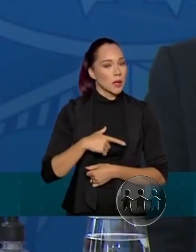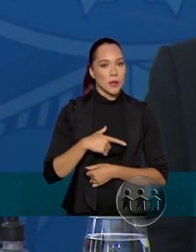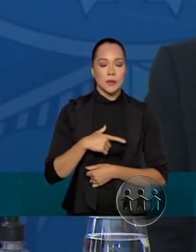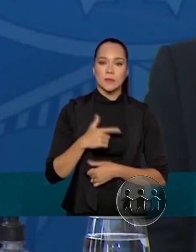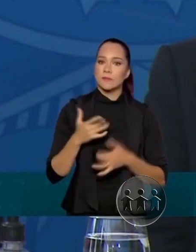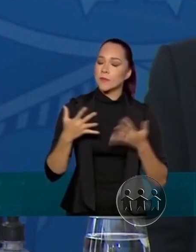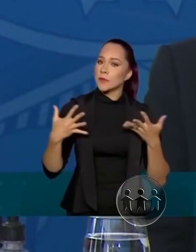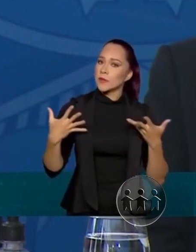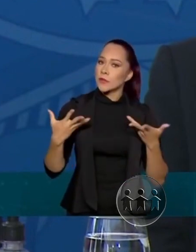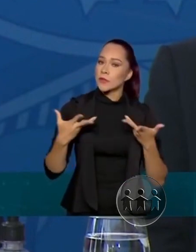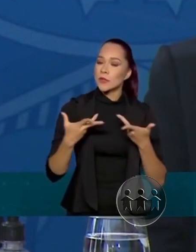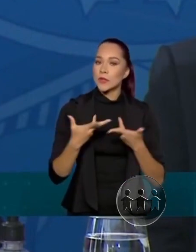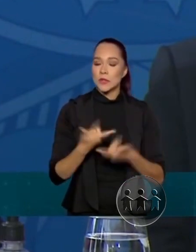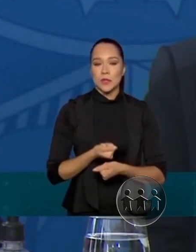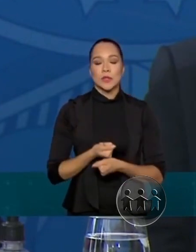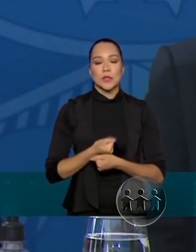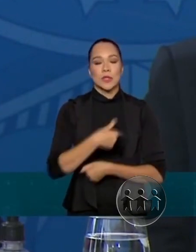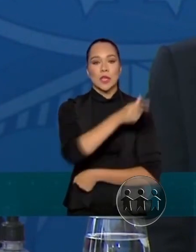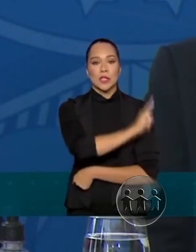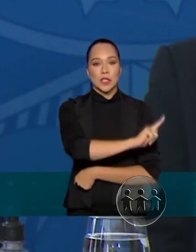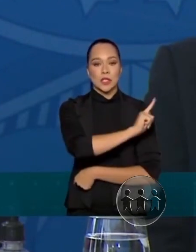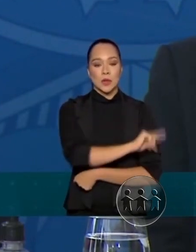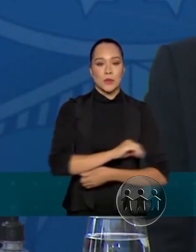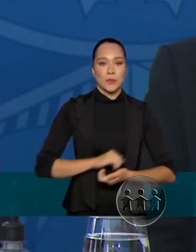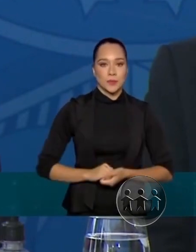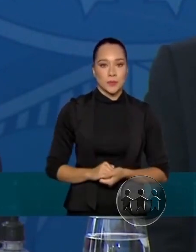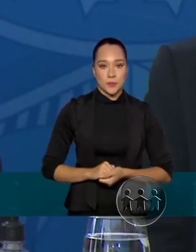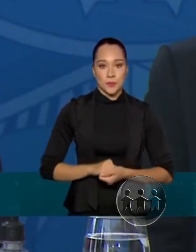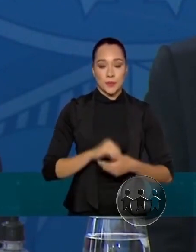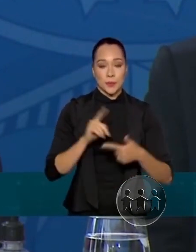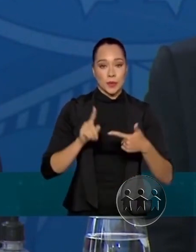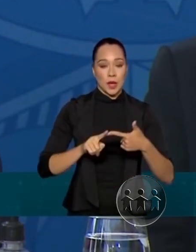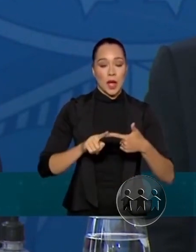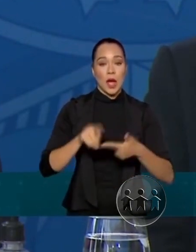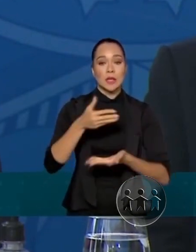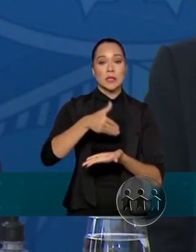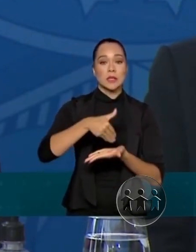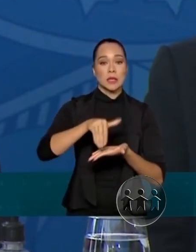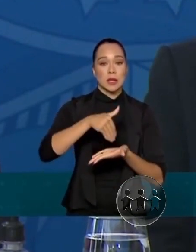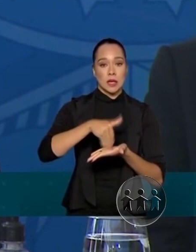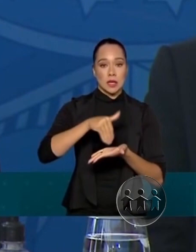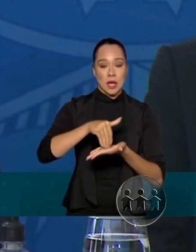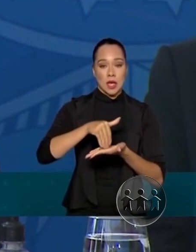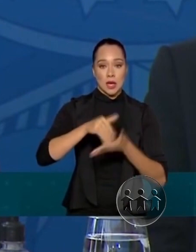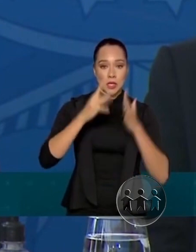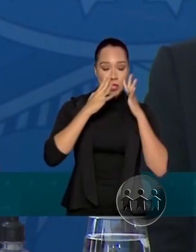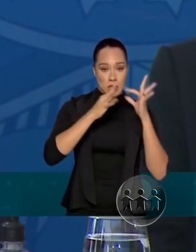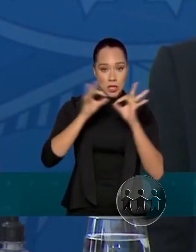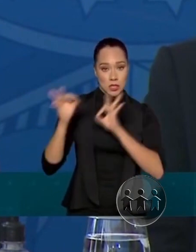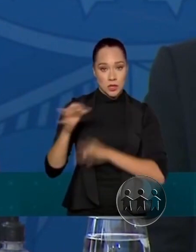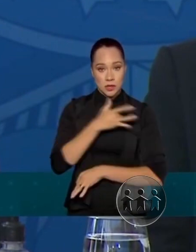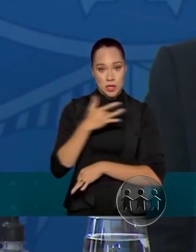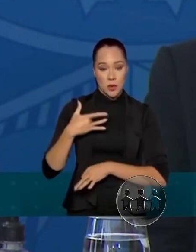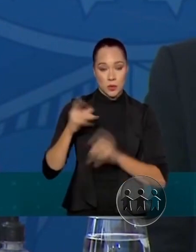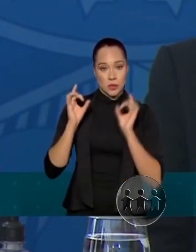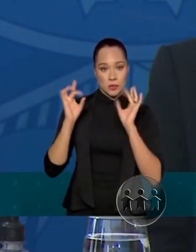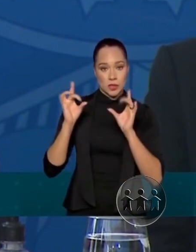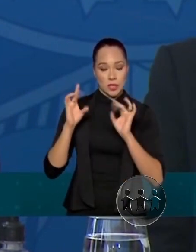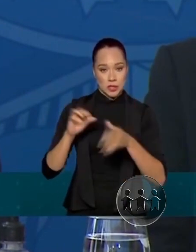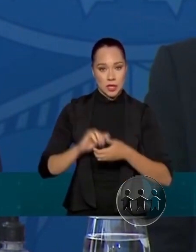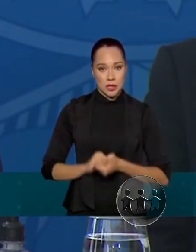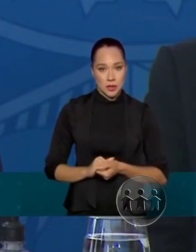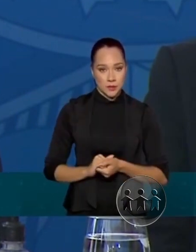grande em gestão. A nossa secretaria de atenção à saúde especializada,